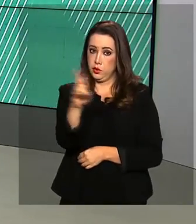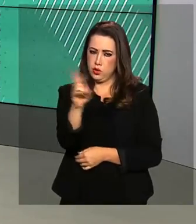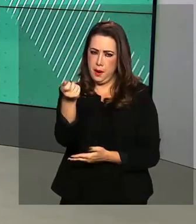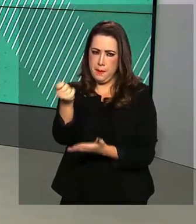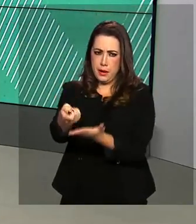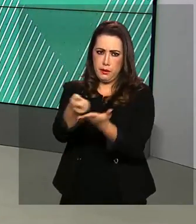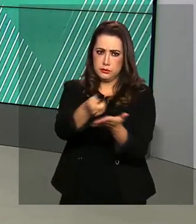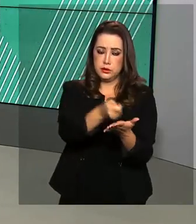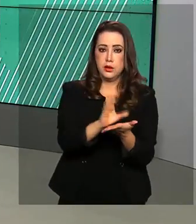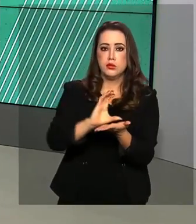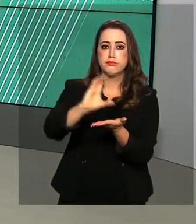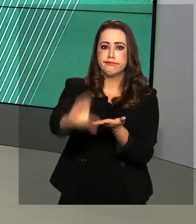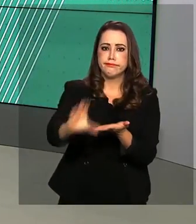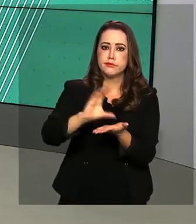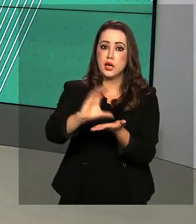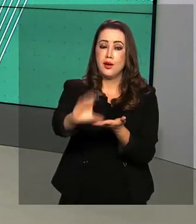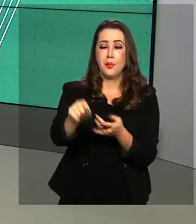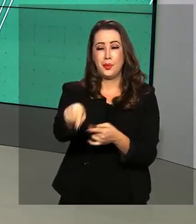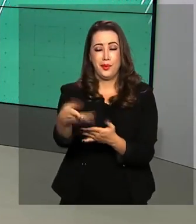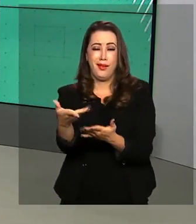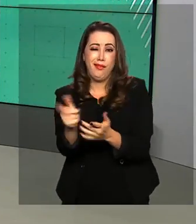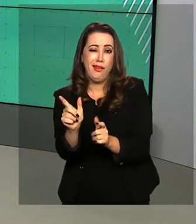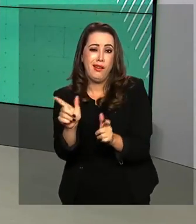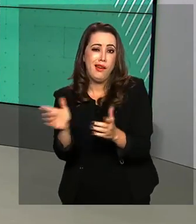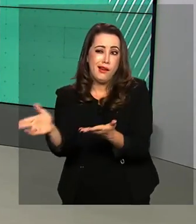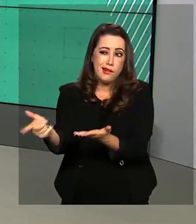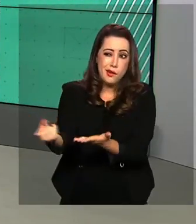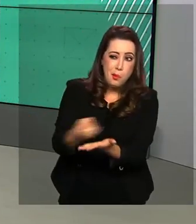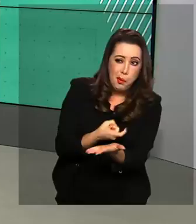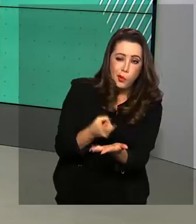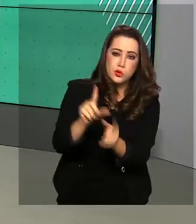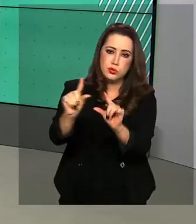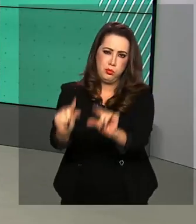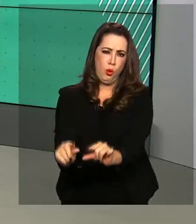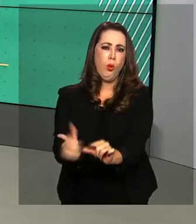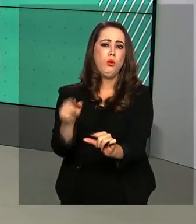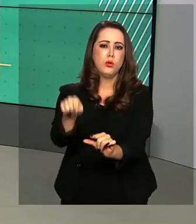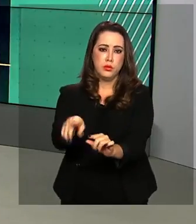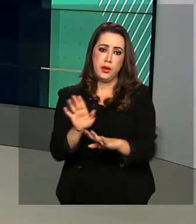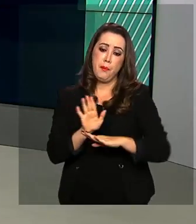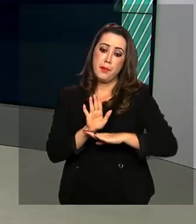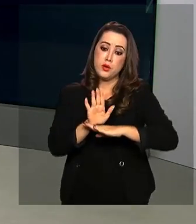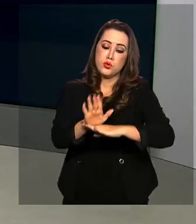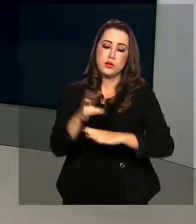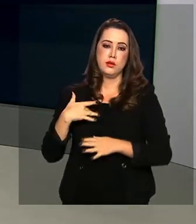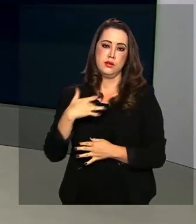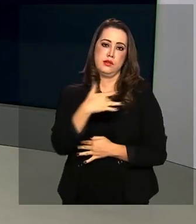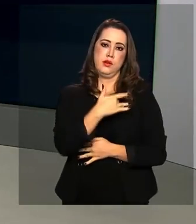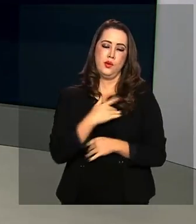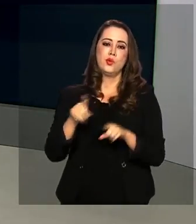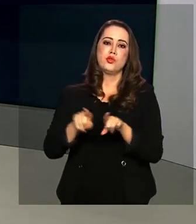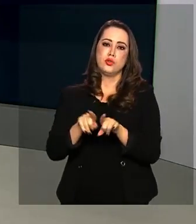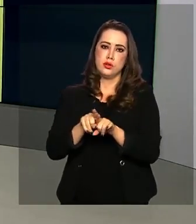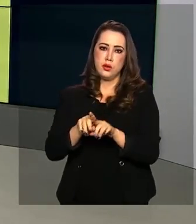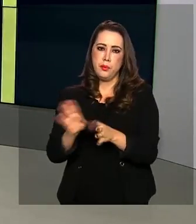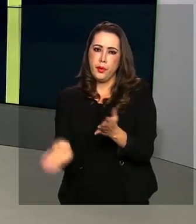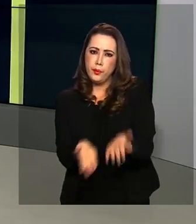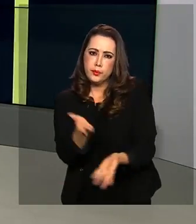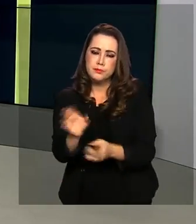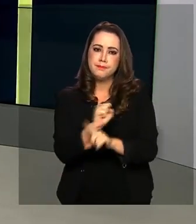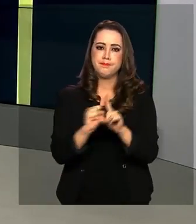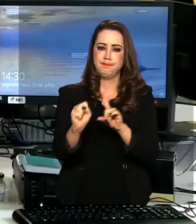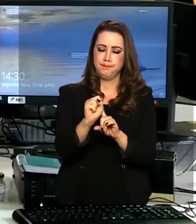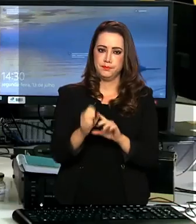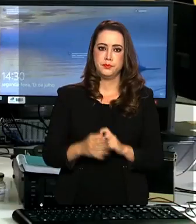compensar a perda de arrecadação e garantir ações de saúde e assistência social por conta da pandemia do coronavírus.